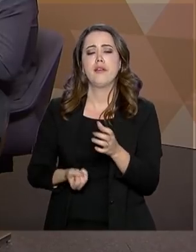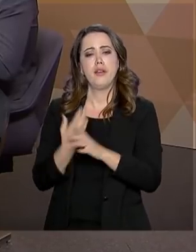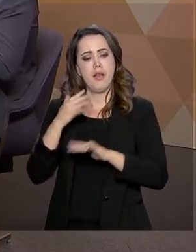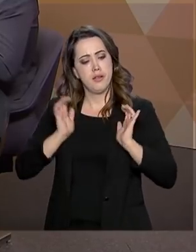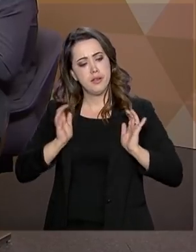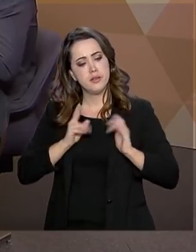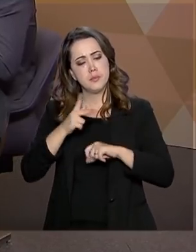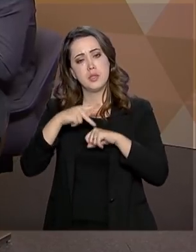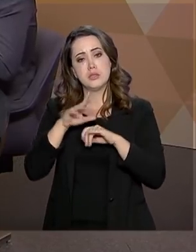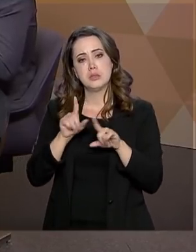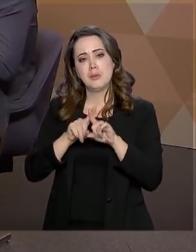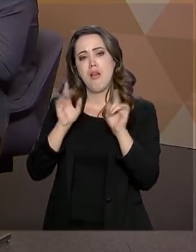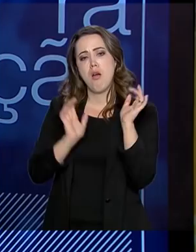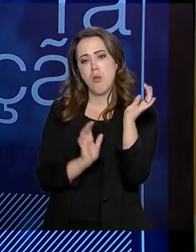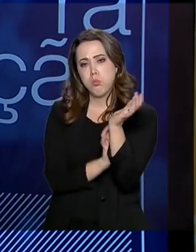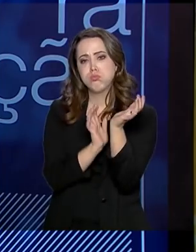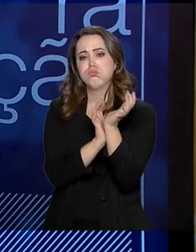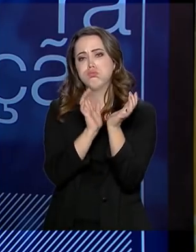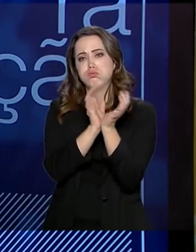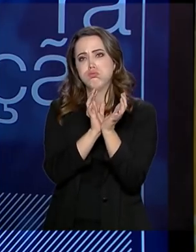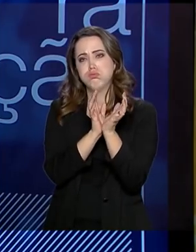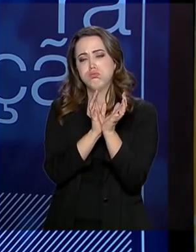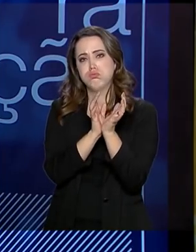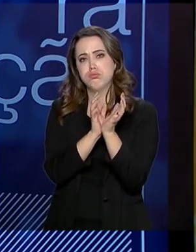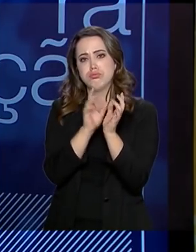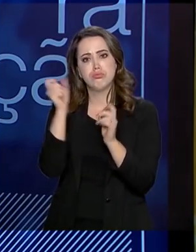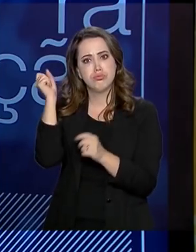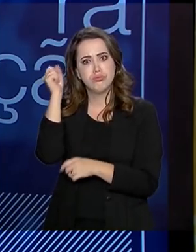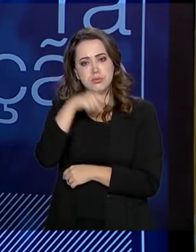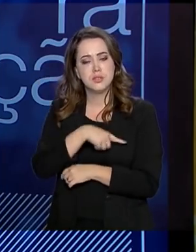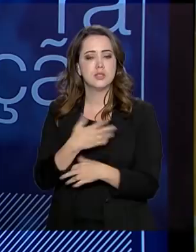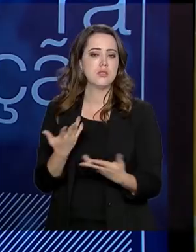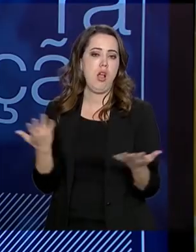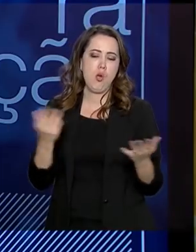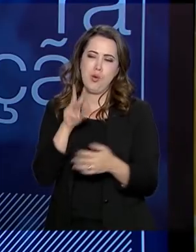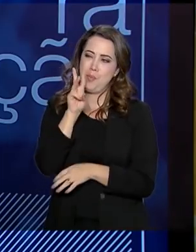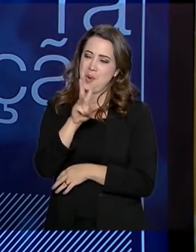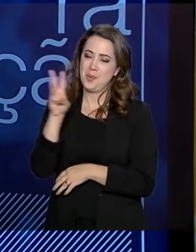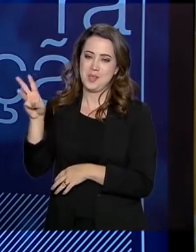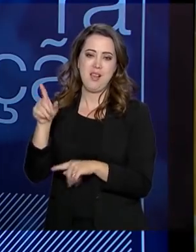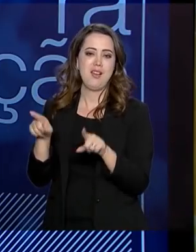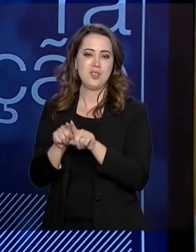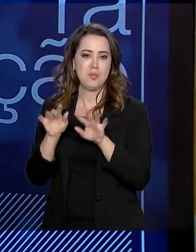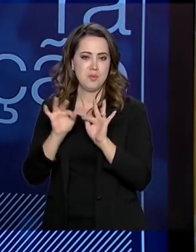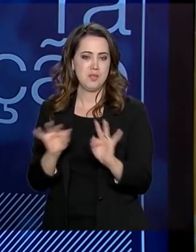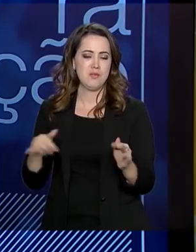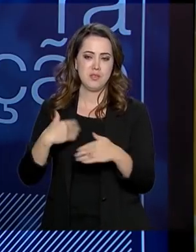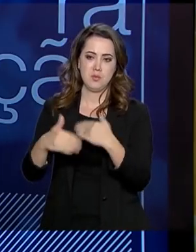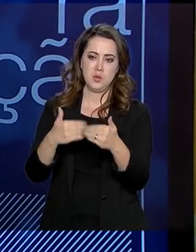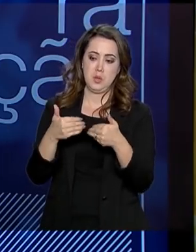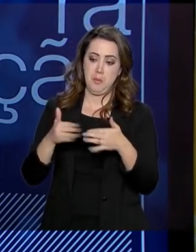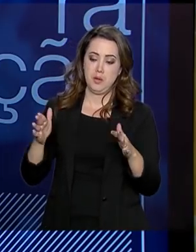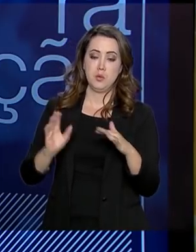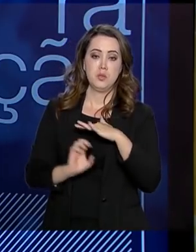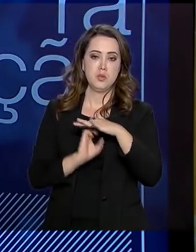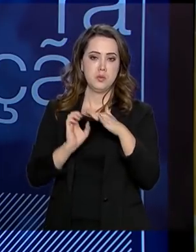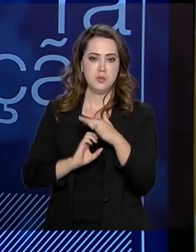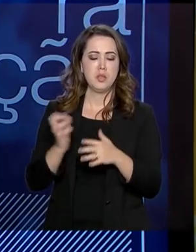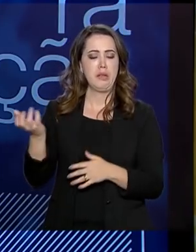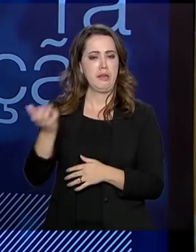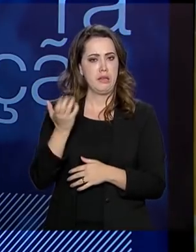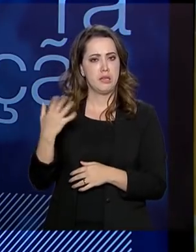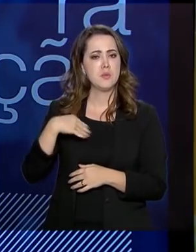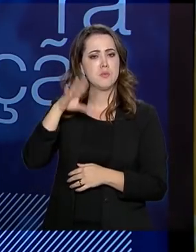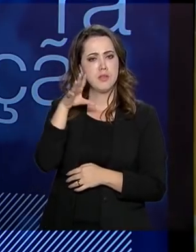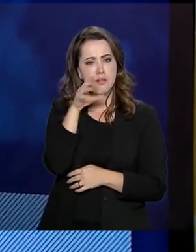para o país, mas a burocracia o trava e muito. Pelos canais digitais e também com a simplificação do processo de abertura de empresas, queremos